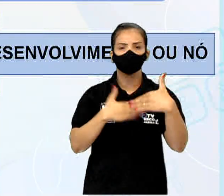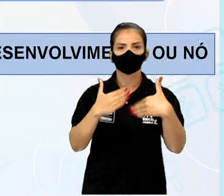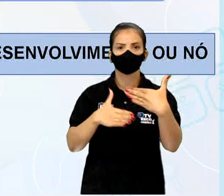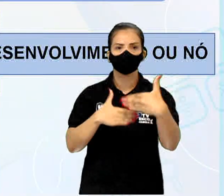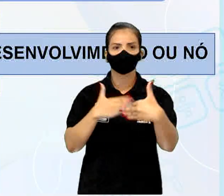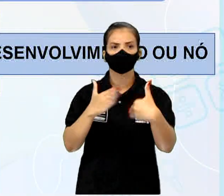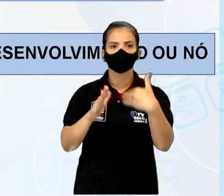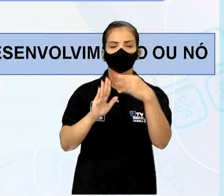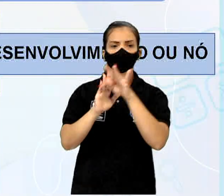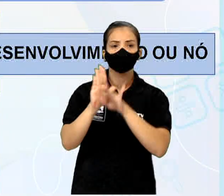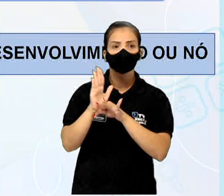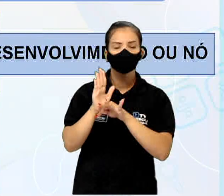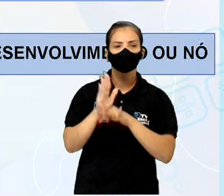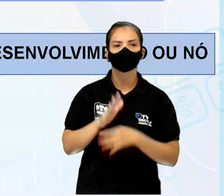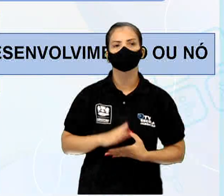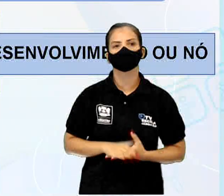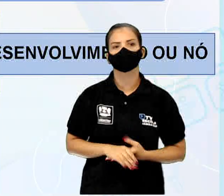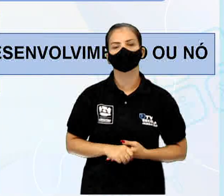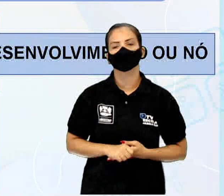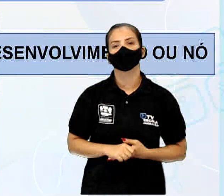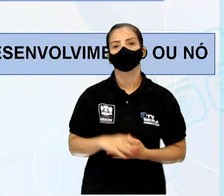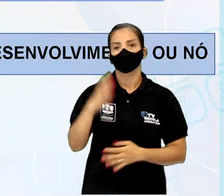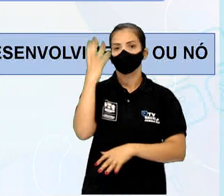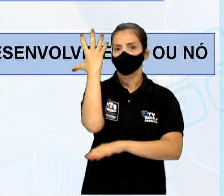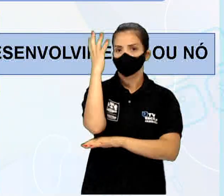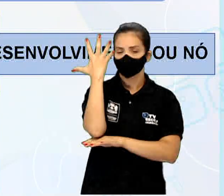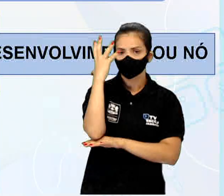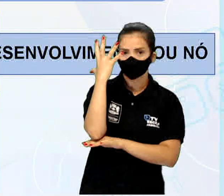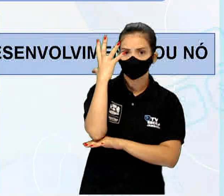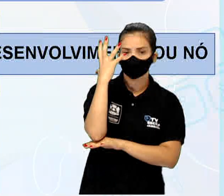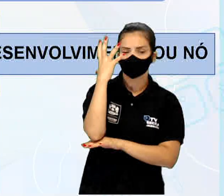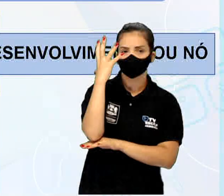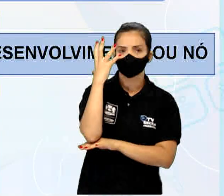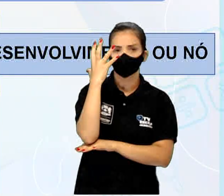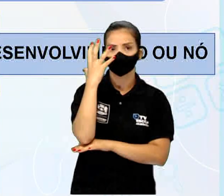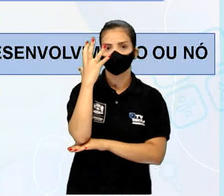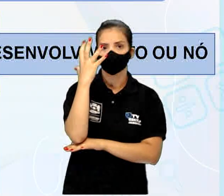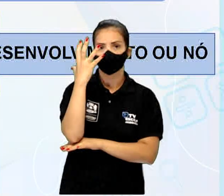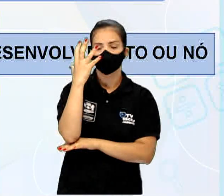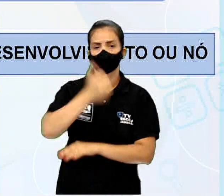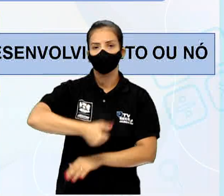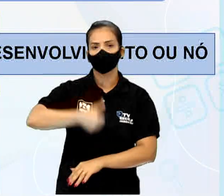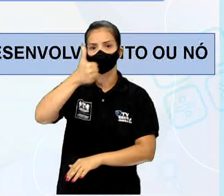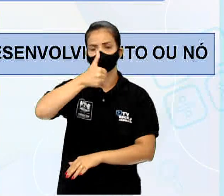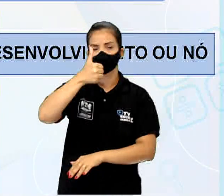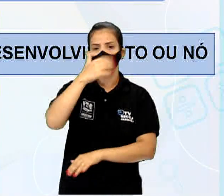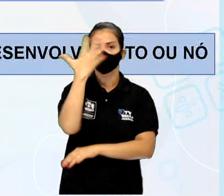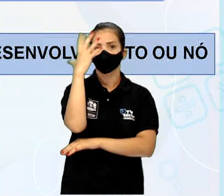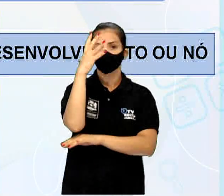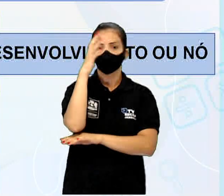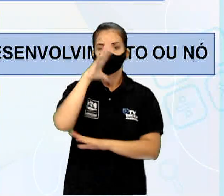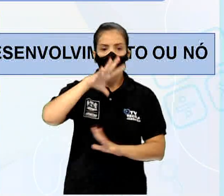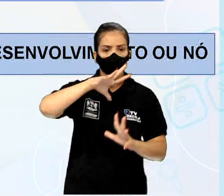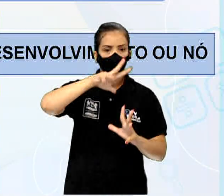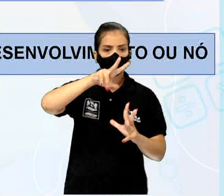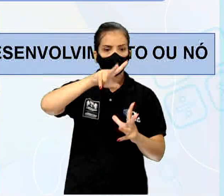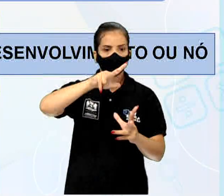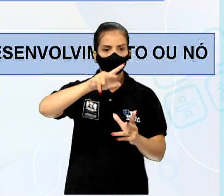Desenvolvimento ou nó, né? O baobá, a primeira ave da Terra, eu criei grande,